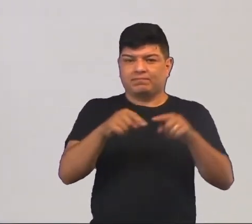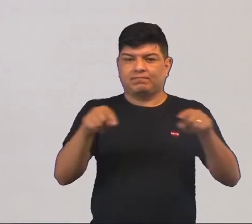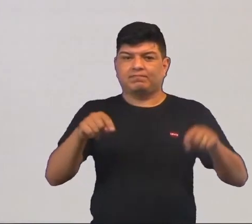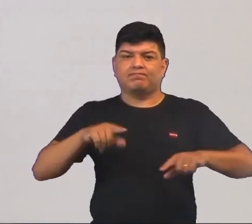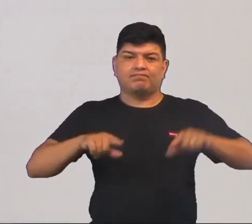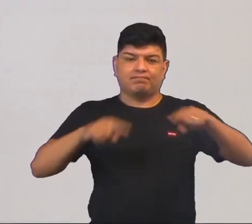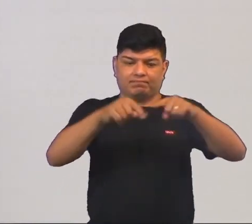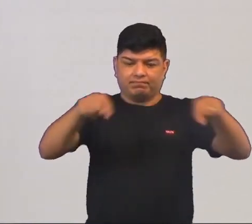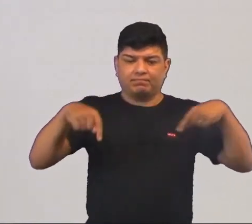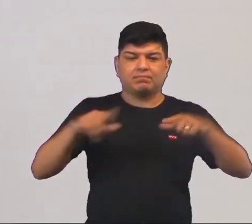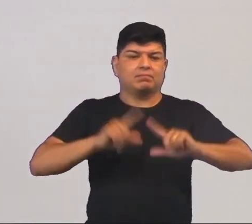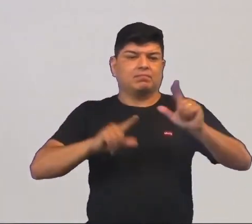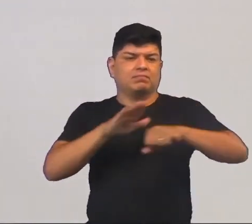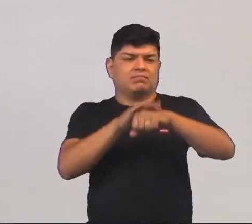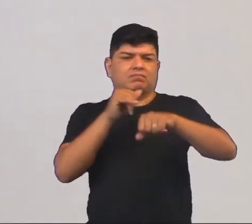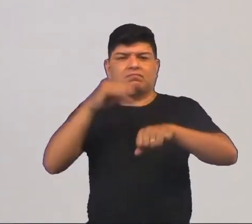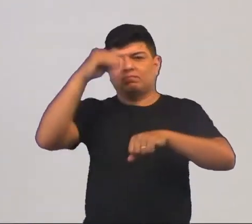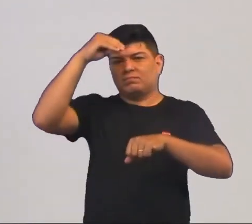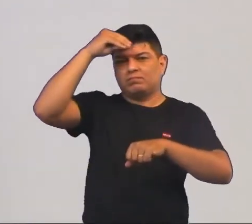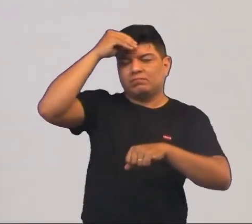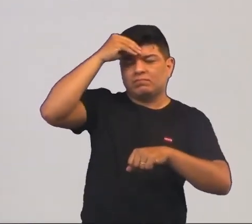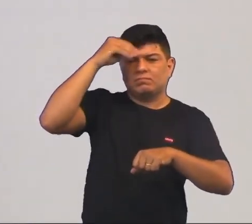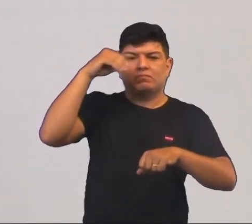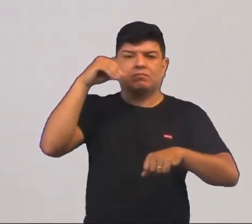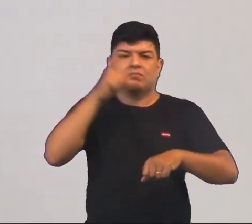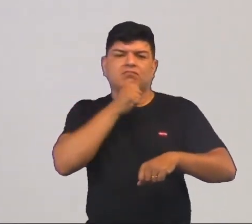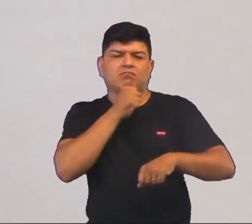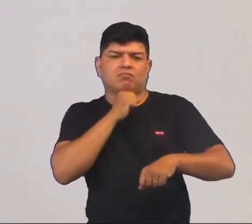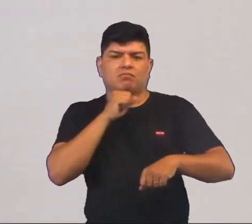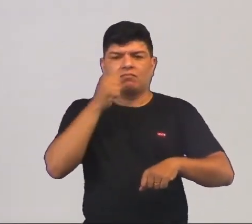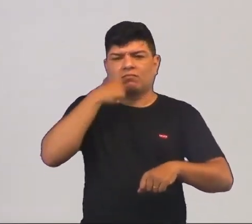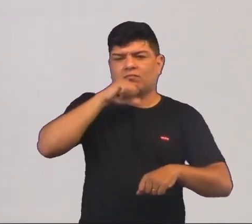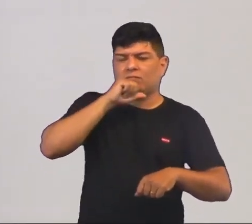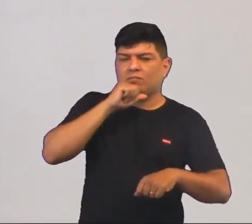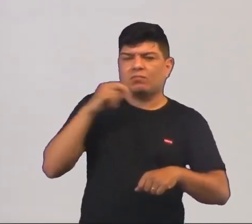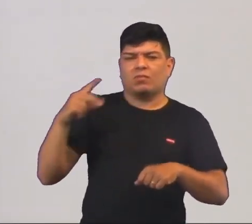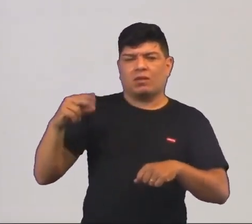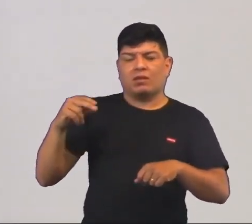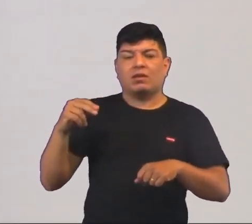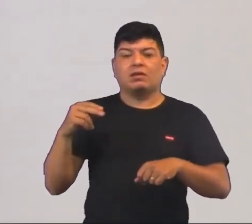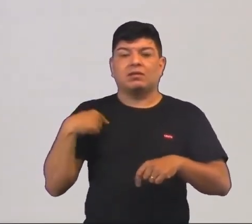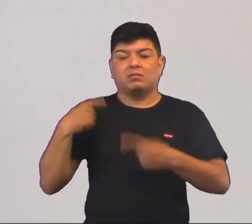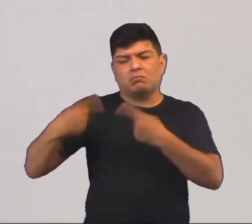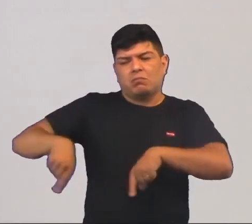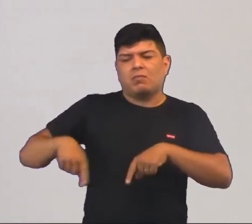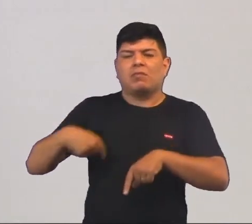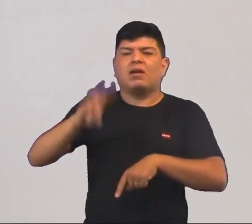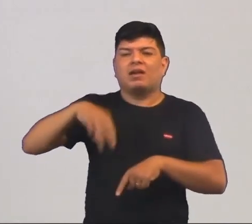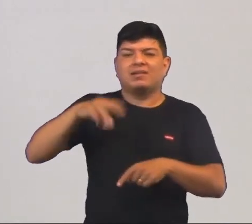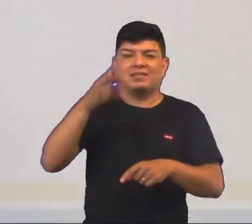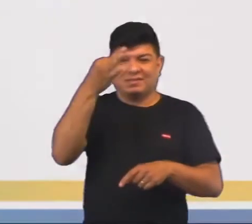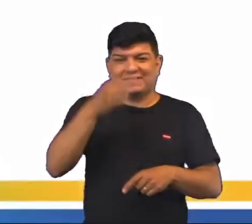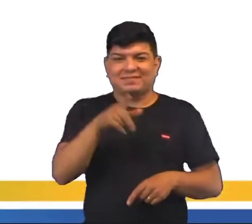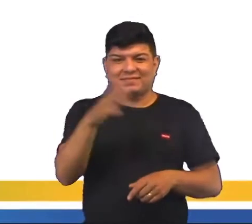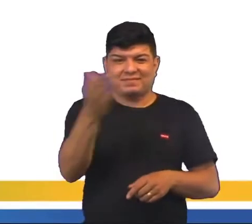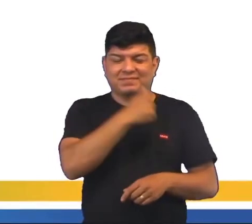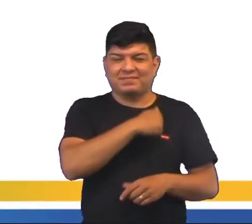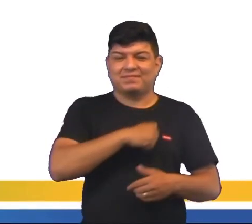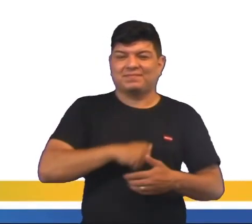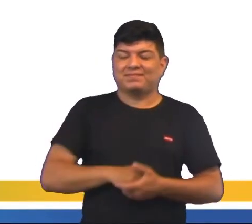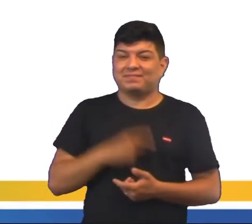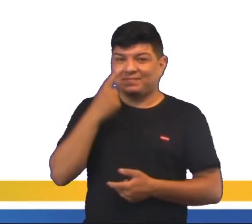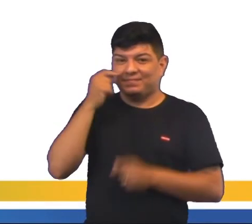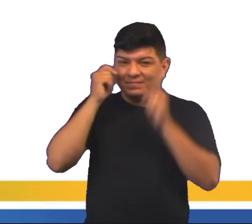sala, chama aí o seu tio, sua avó, sua mãe, seu pai, ou até mesmo seu irmãozinho, para disputar quem acerta essa questão. Vamos lá, então. Então,